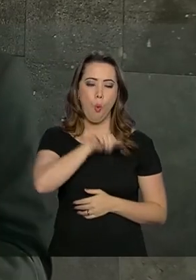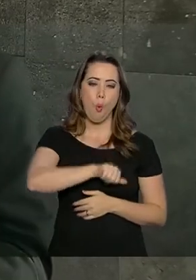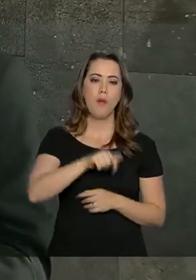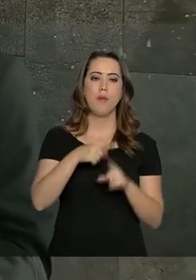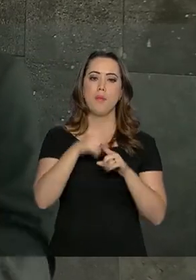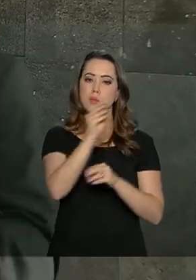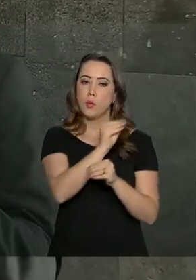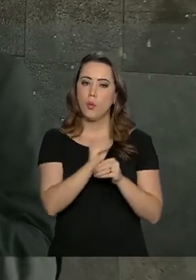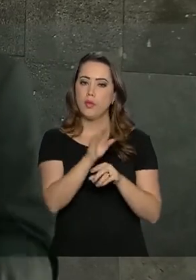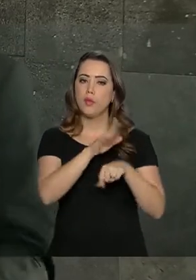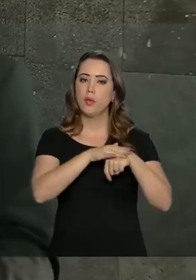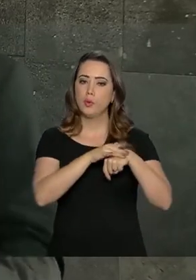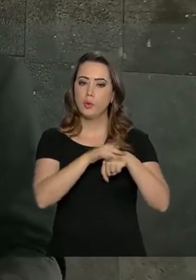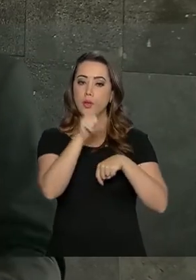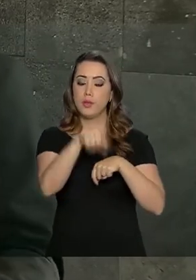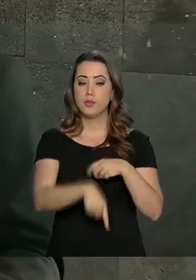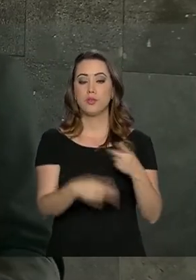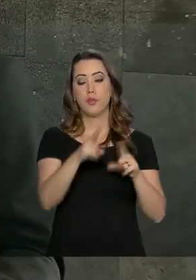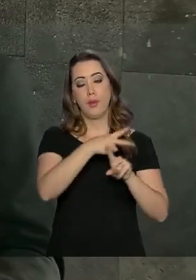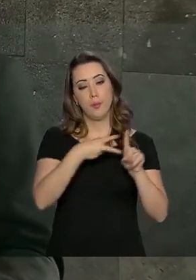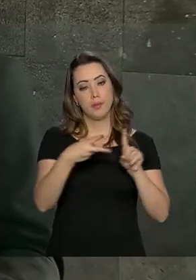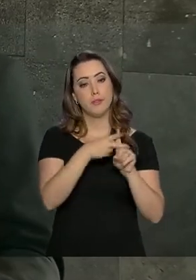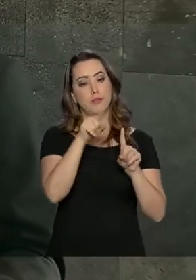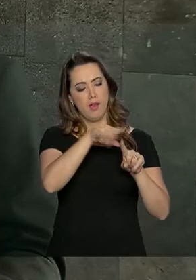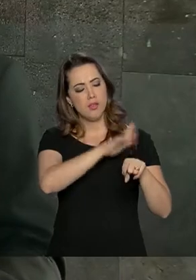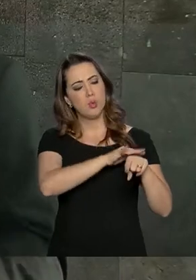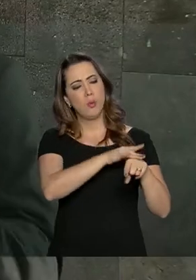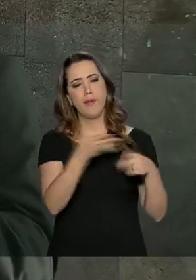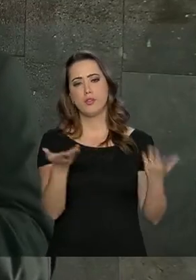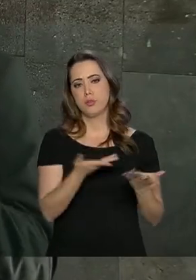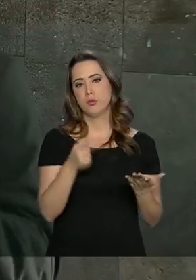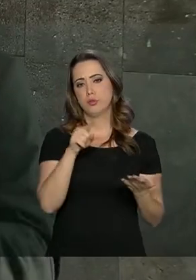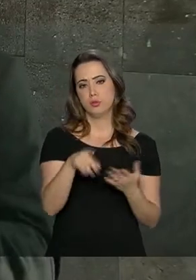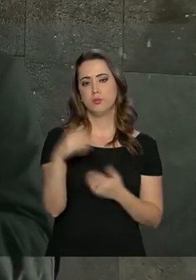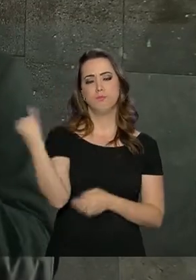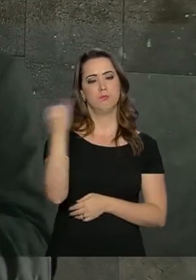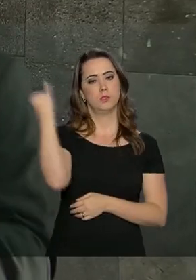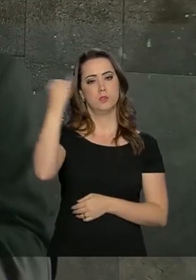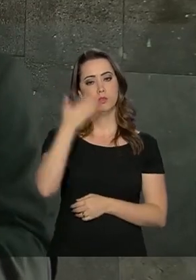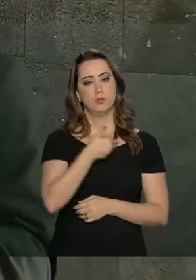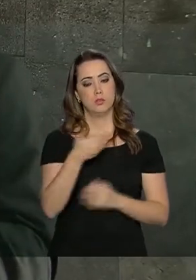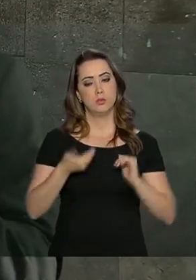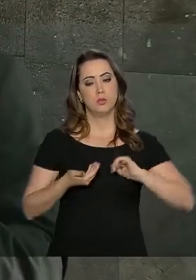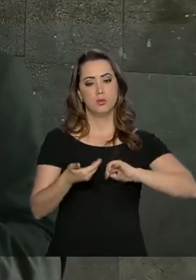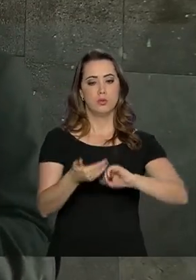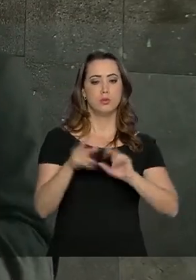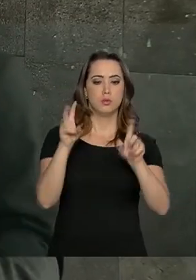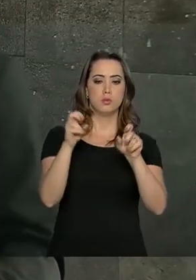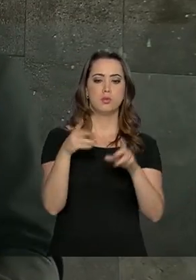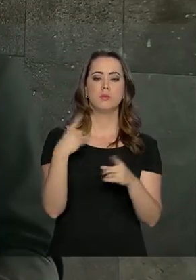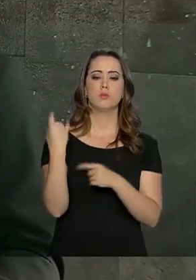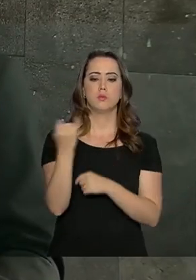um doente. E o doente é a Previdência, é o Estado brasileiro. entendo que é indispensável que o Congresso trate este tema e a população com a devida importância.